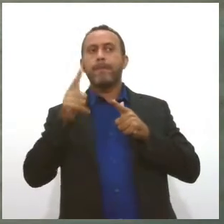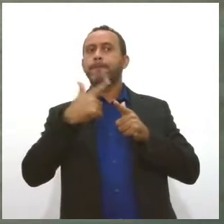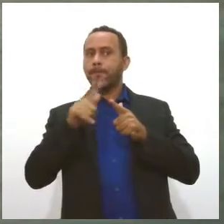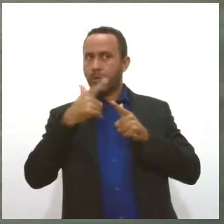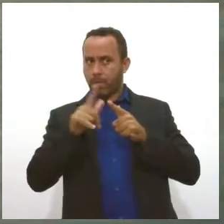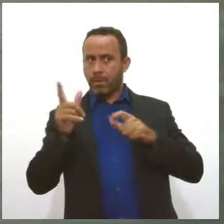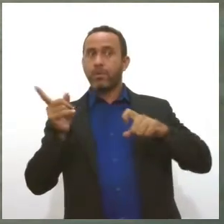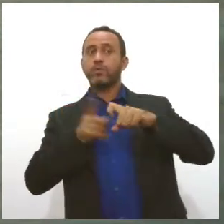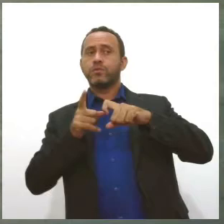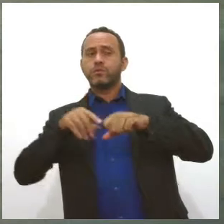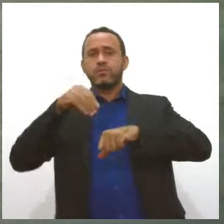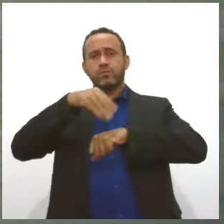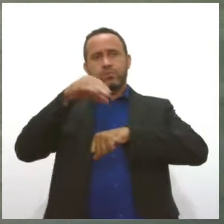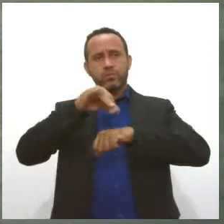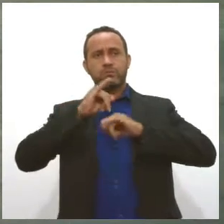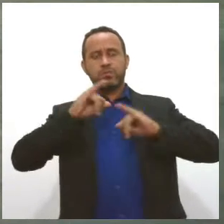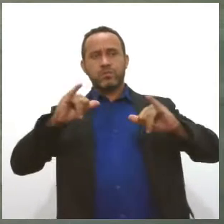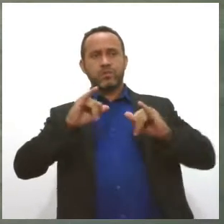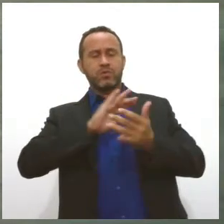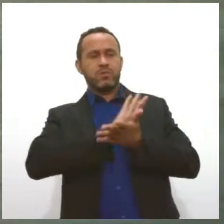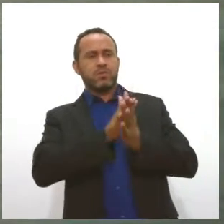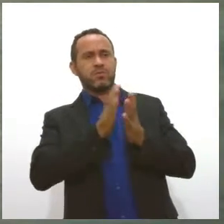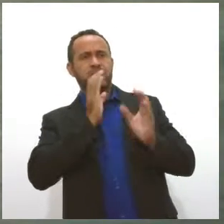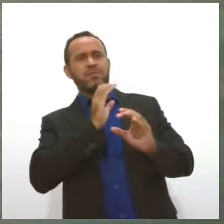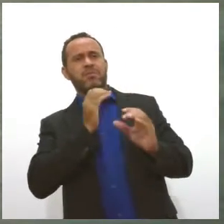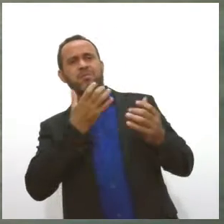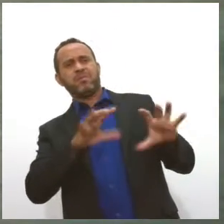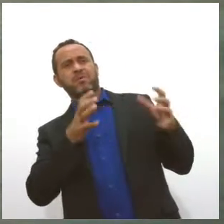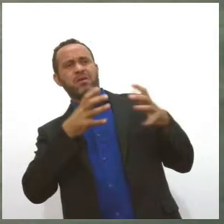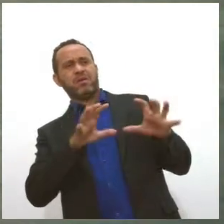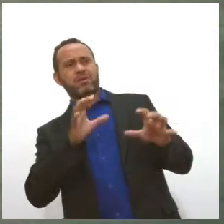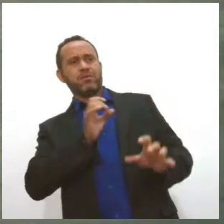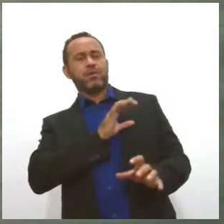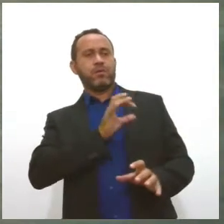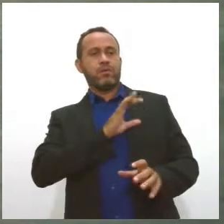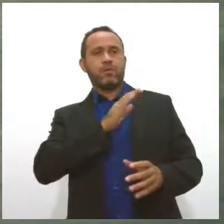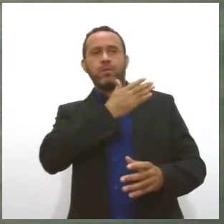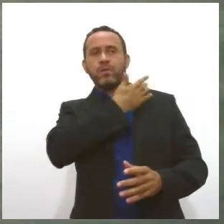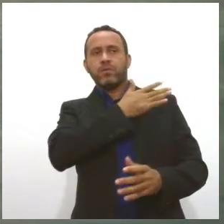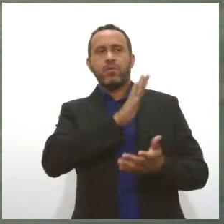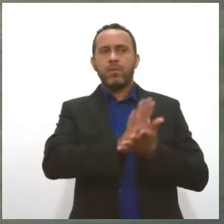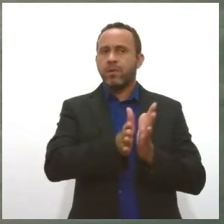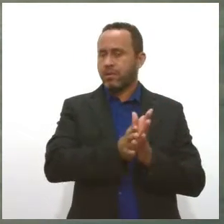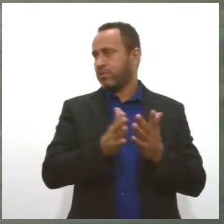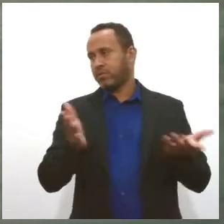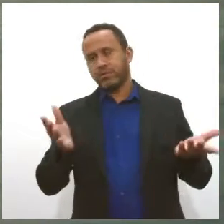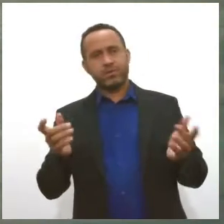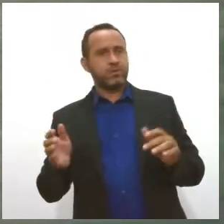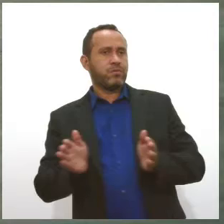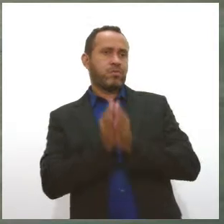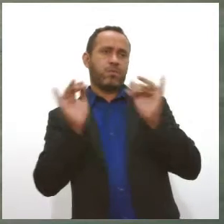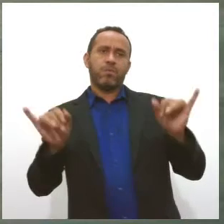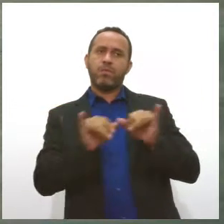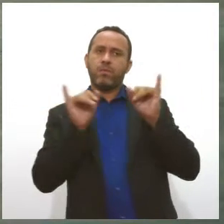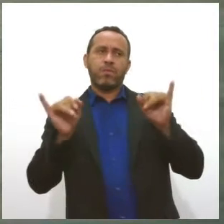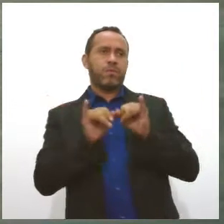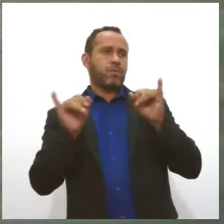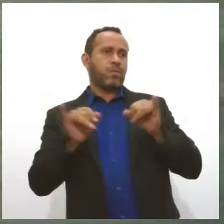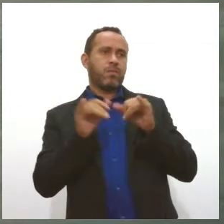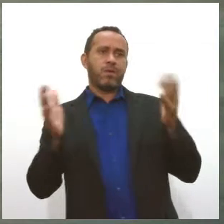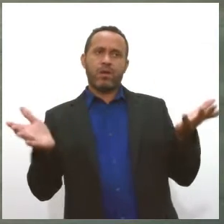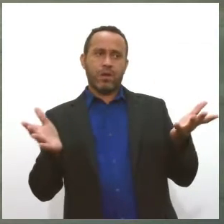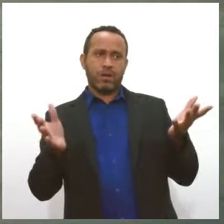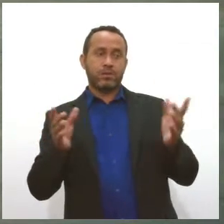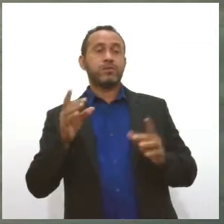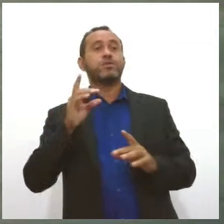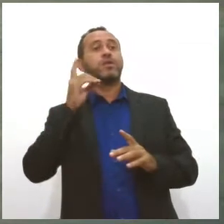mas os homens têm essa resistência. Então, uma campanha aí, promovida pela Lese, porque é de autoria da deputada Maria